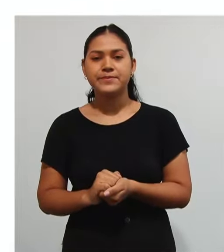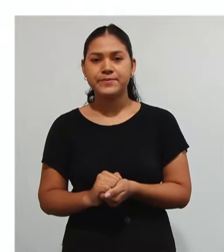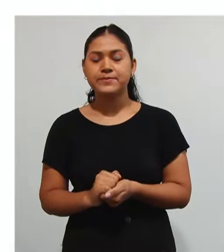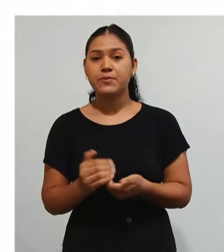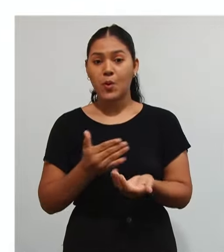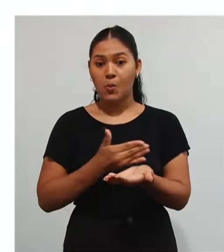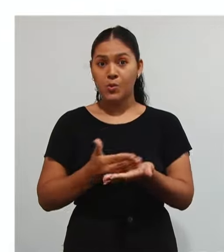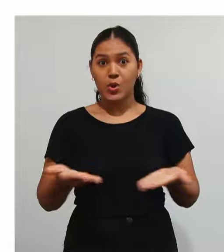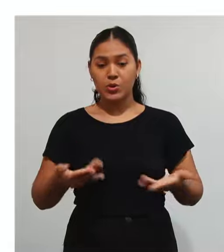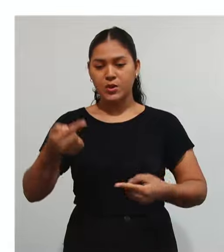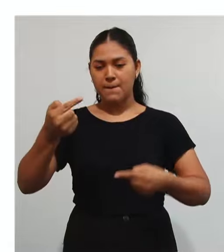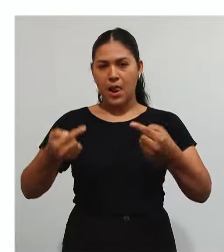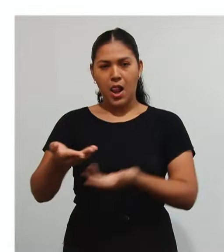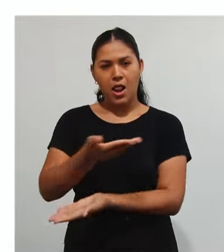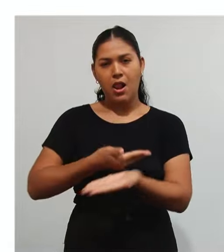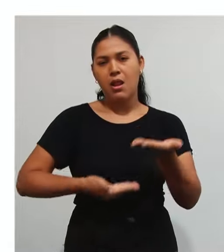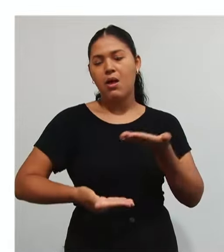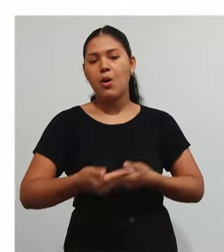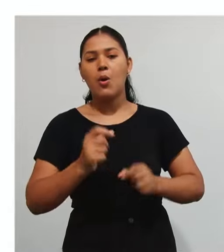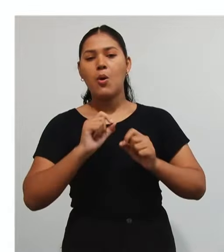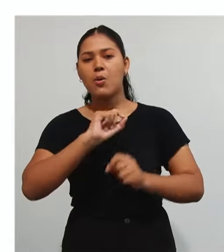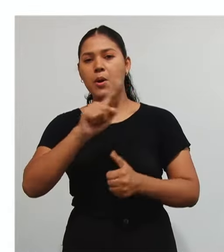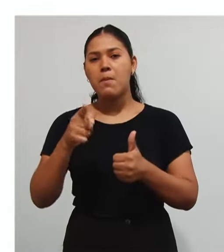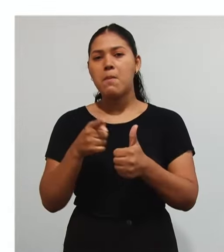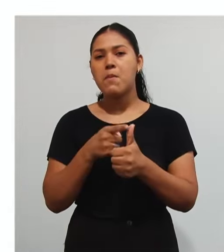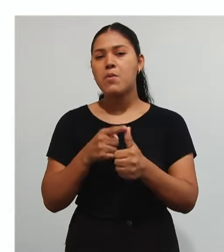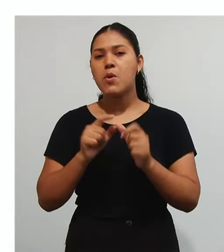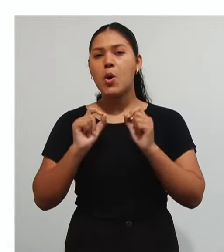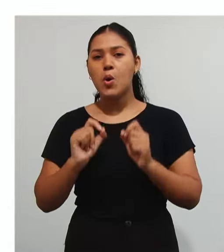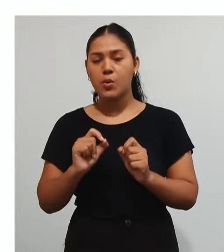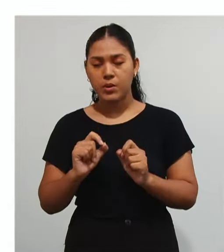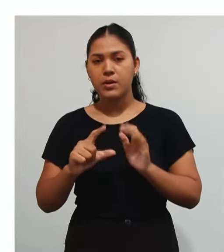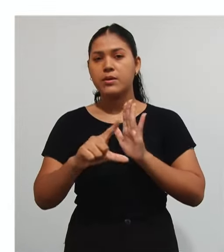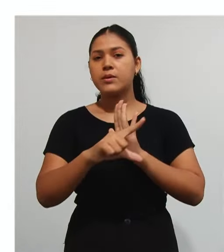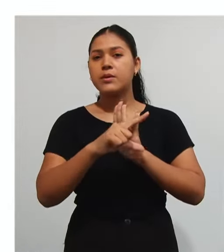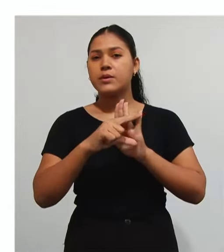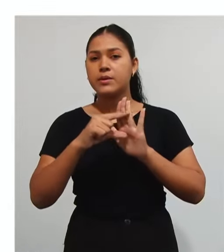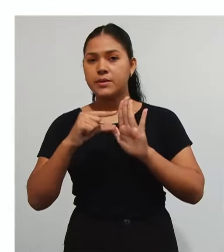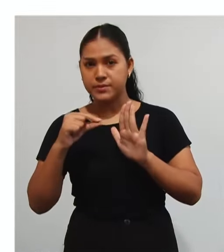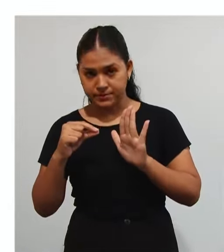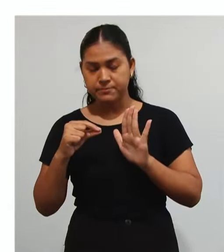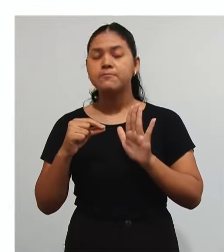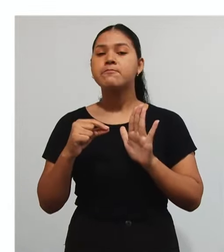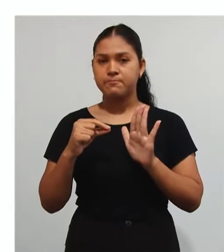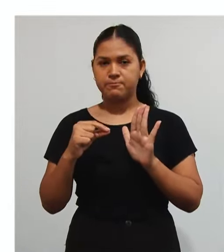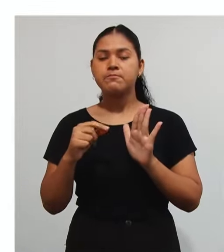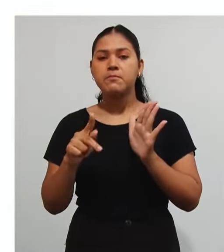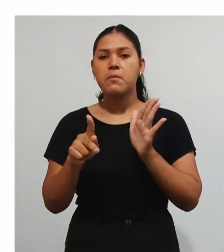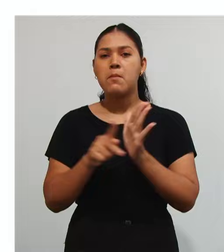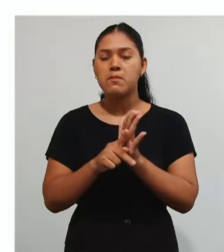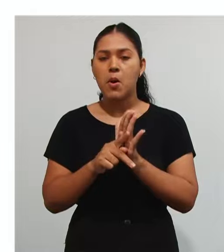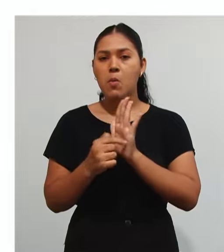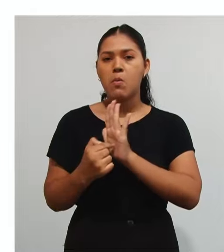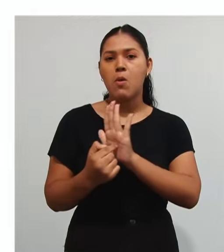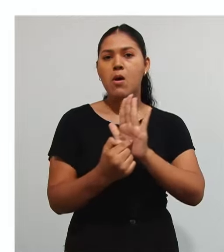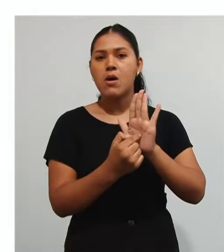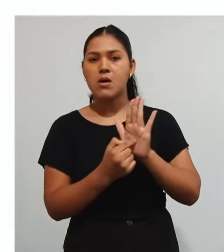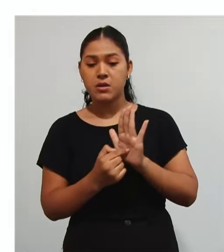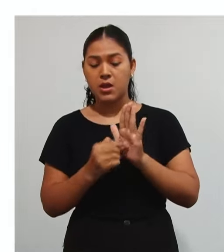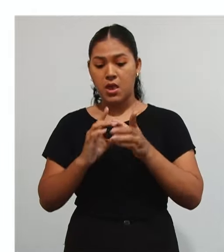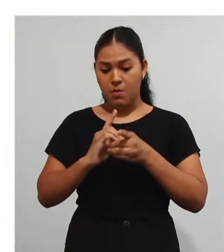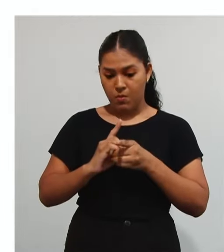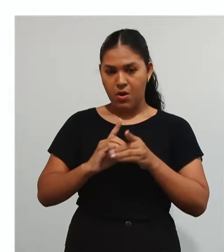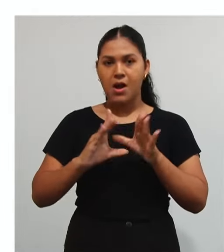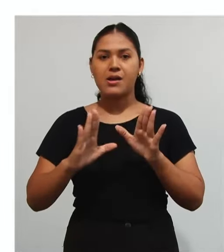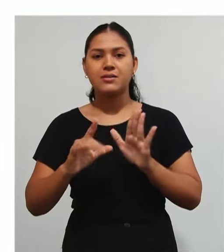nosso Debate, eu trago para vocês O artigo que enaltece O Estado Democrático Lá,